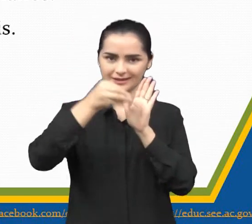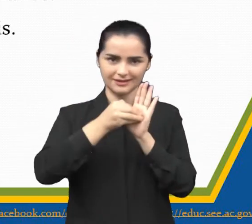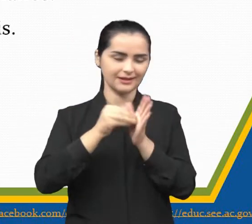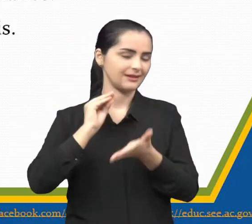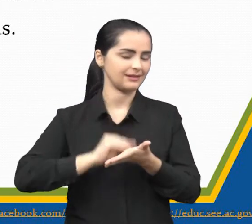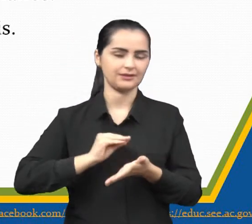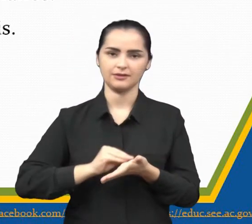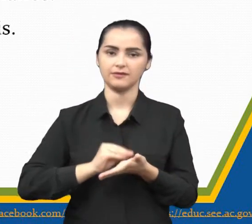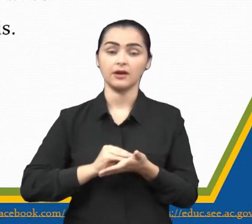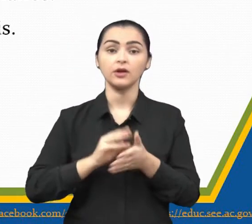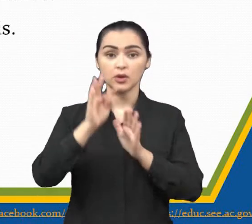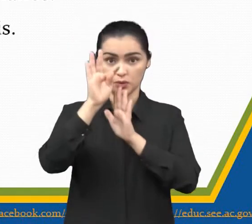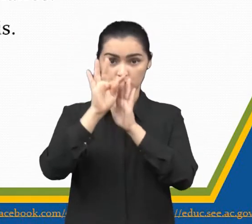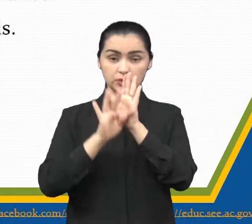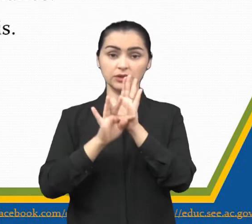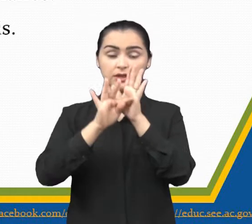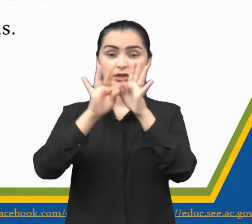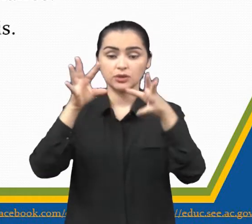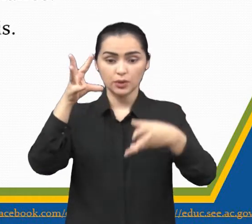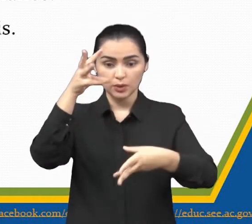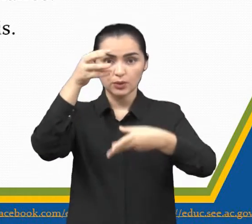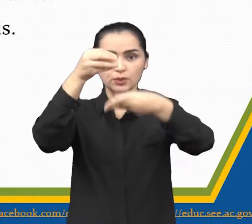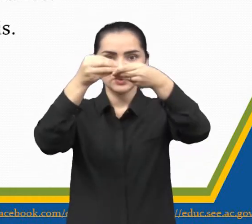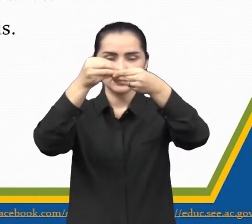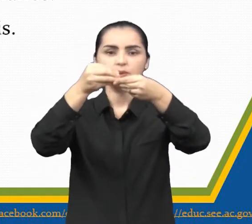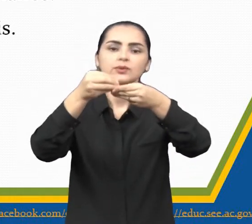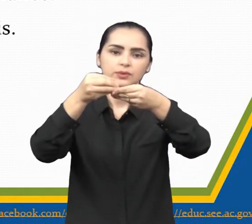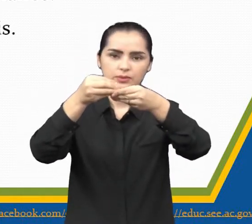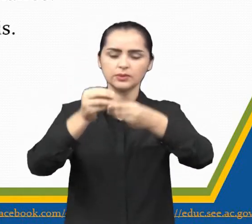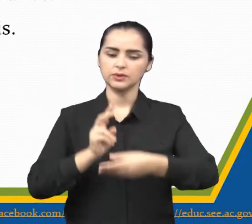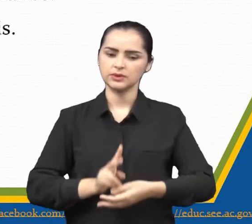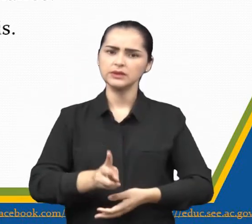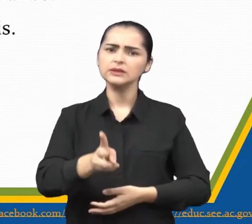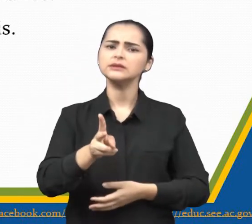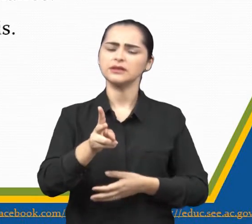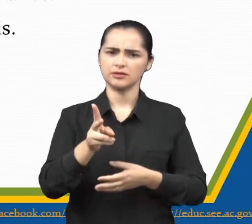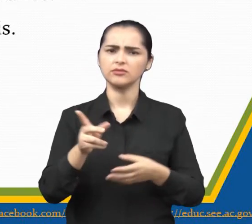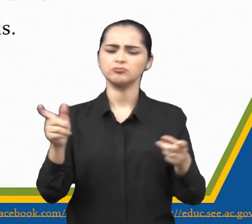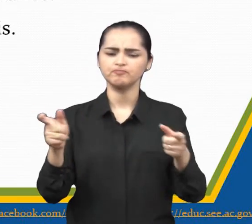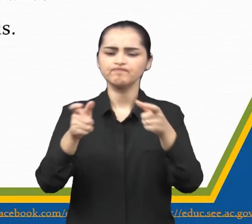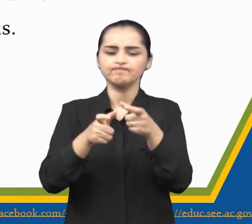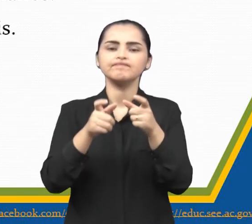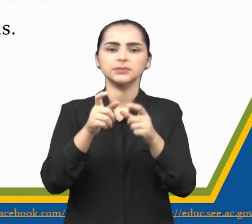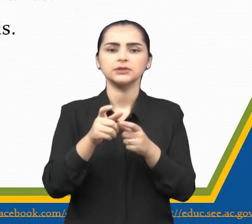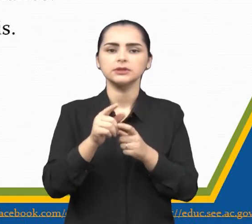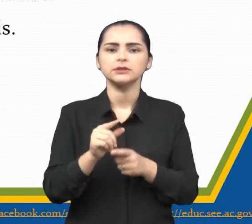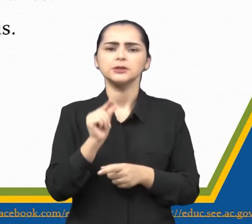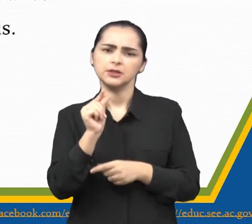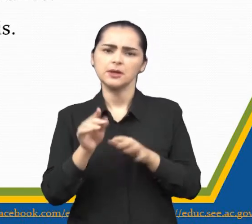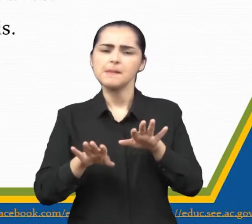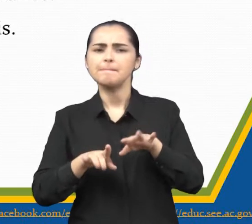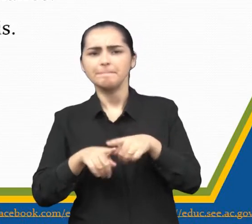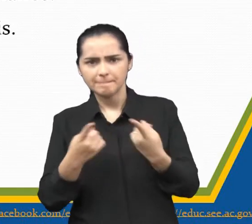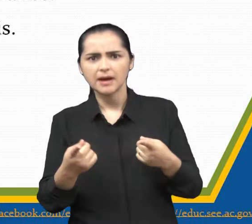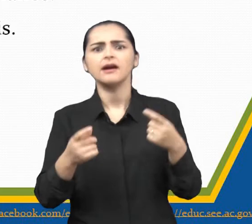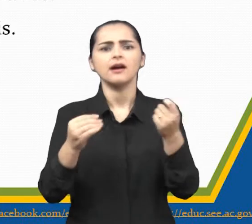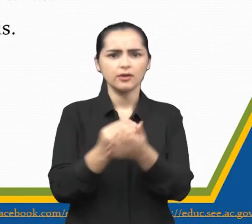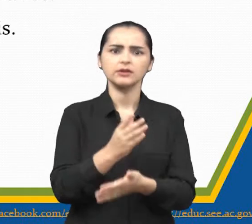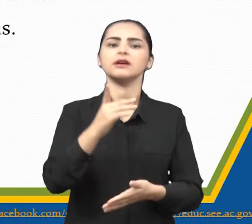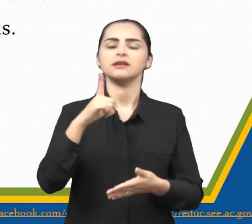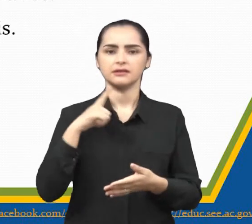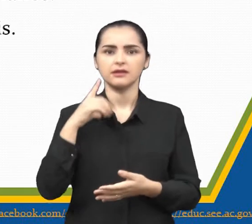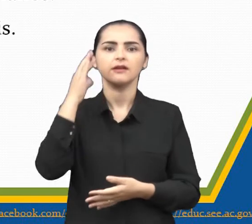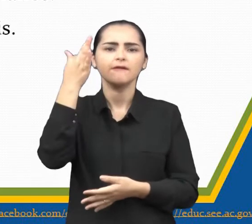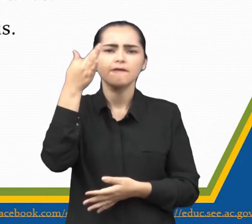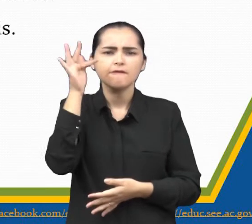O texto é curto, o próximo, é sempre são curtos, mas pode ter fábulas mais extensas,